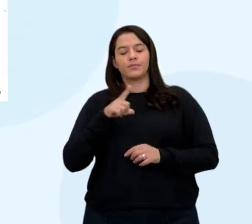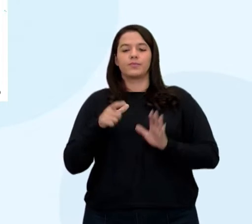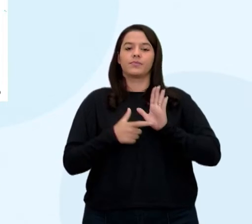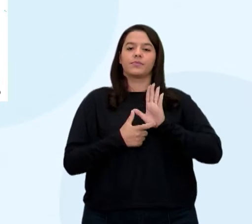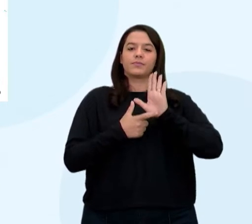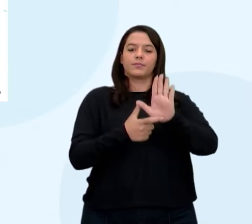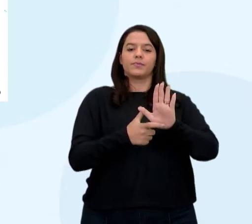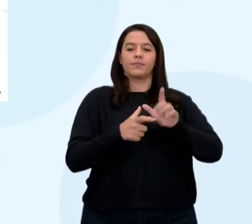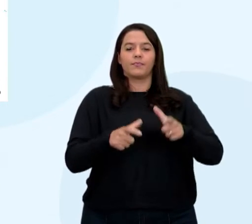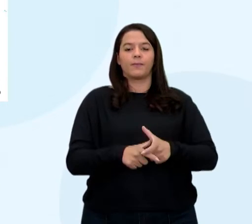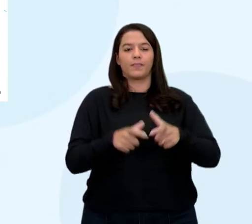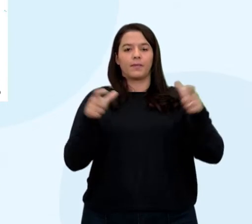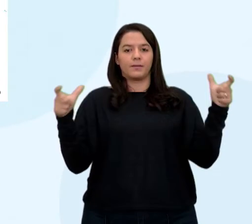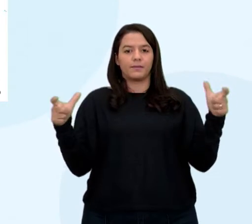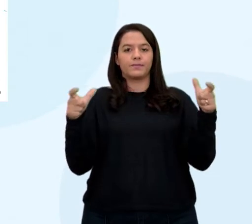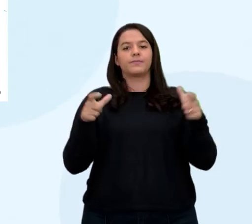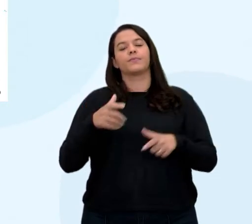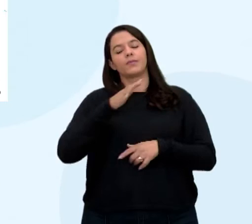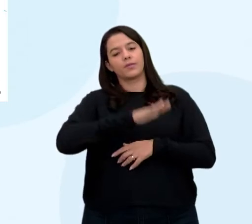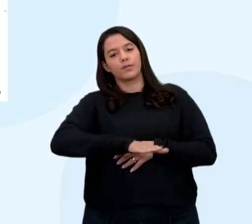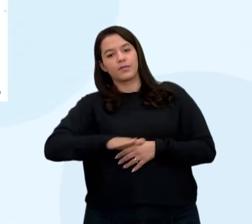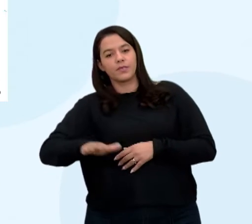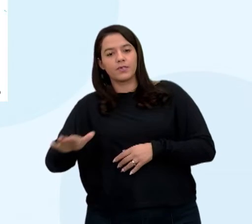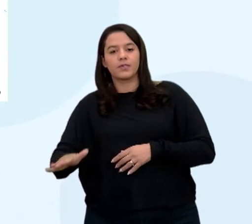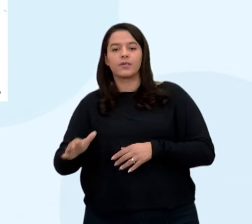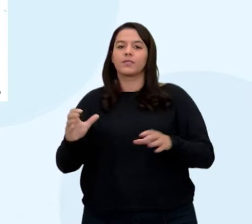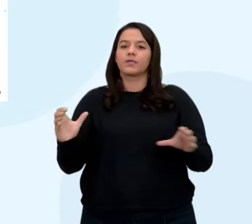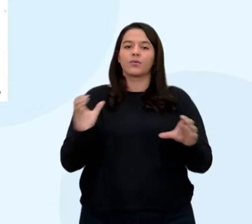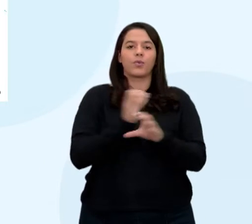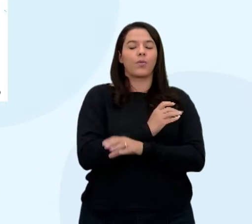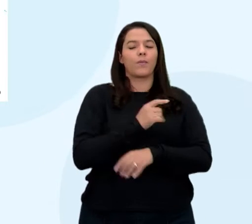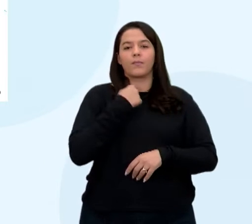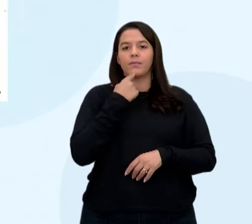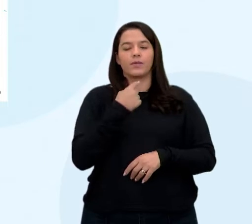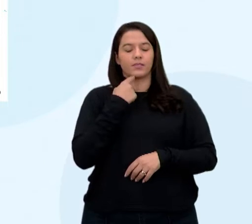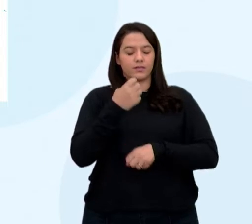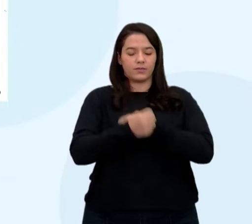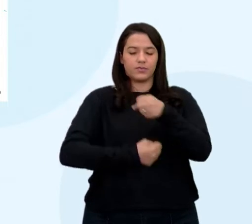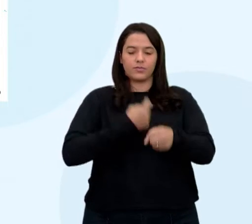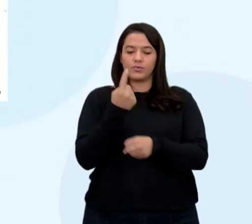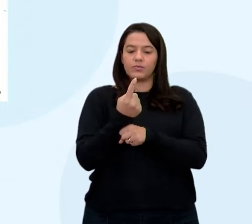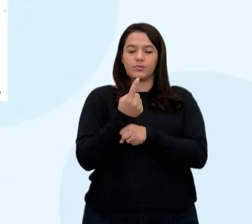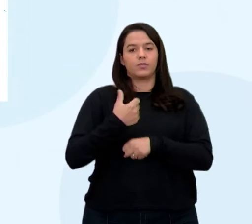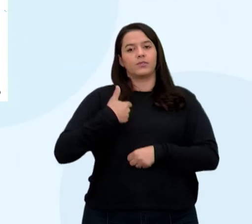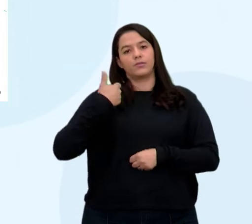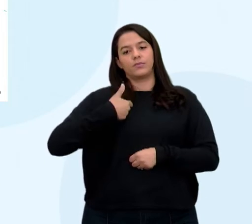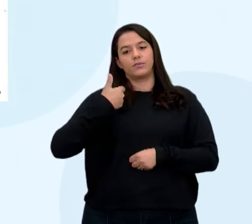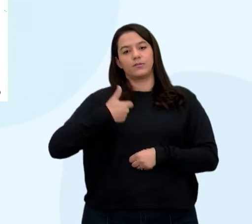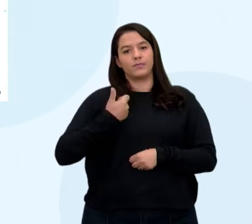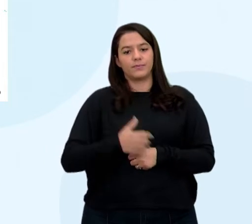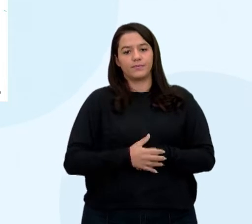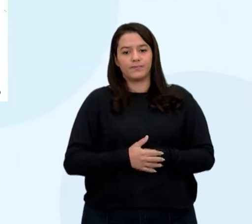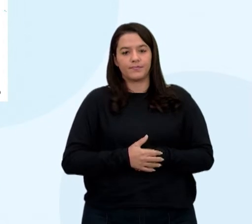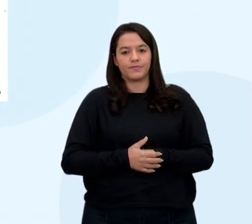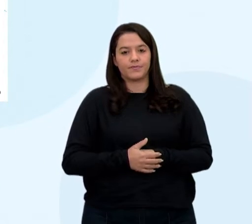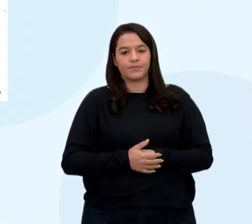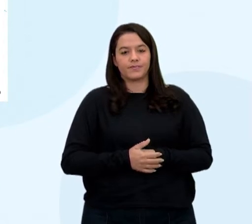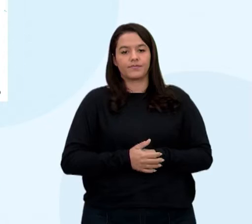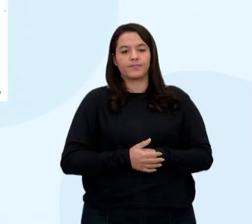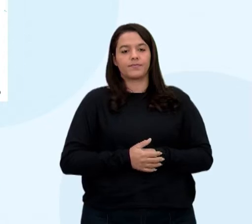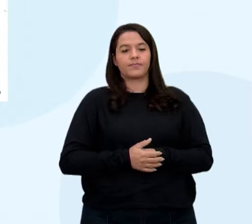muito alta de crianças que não completam um ano de vida a cada mil nascidos. Então, vejam a relação